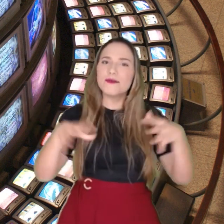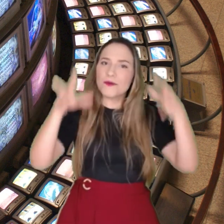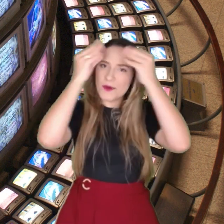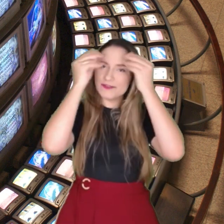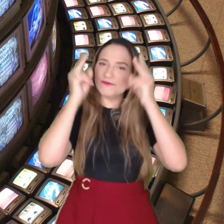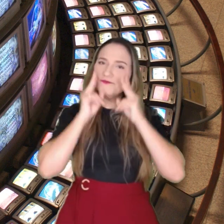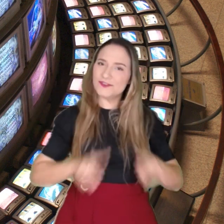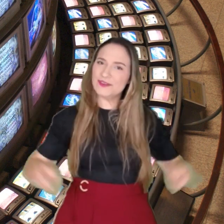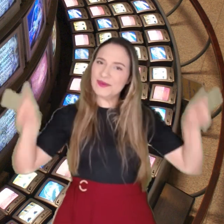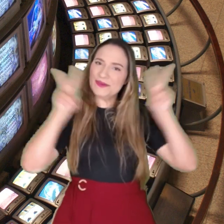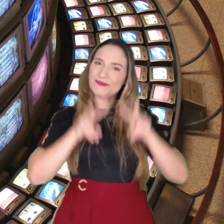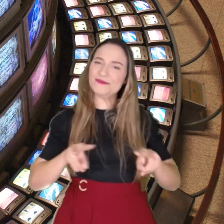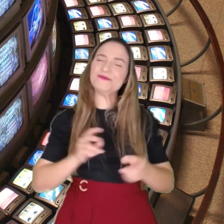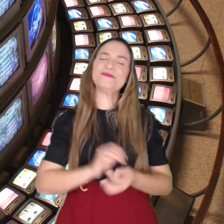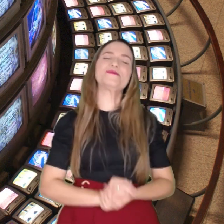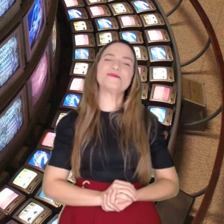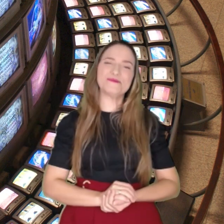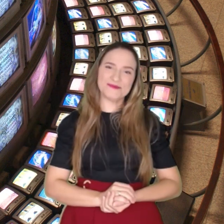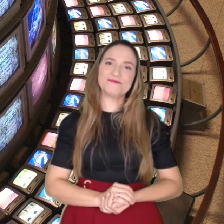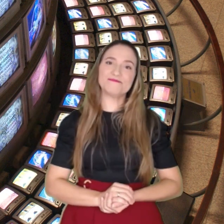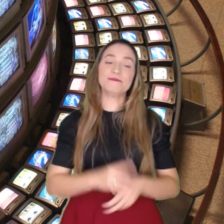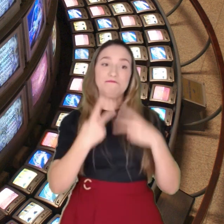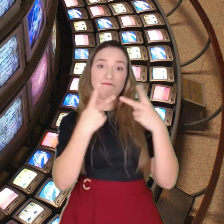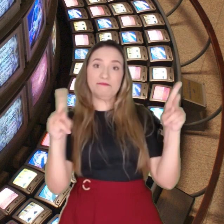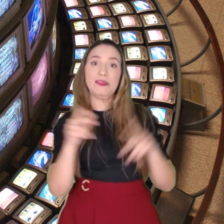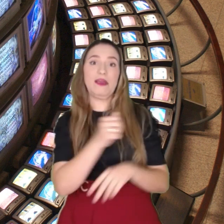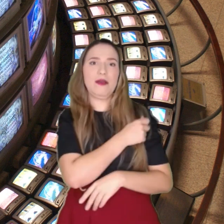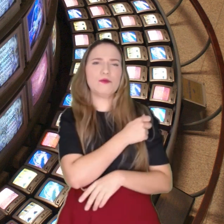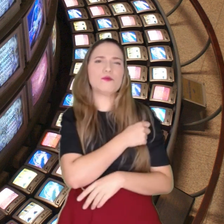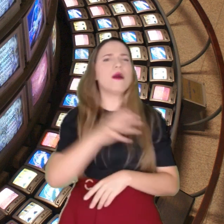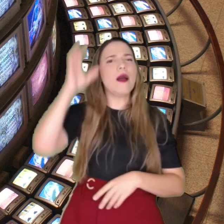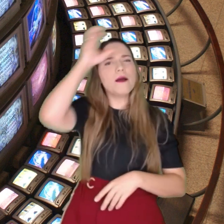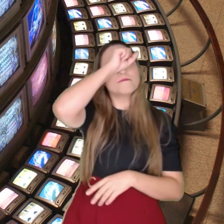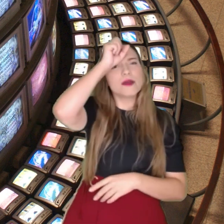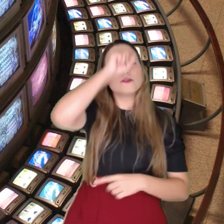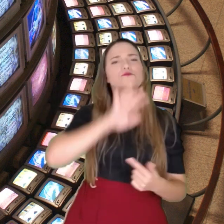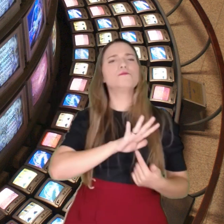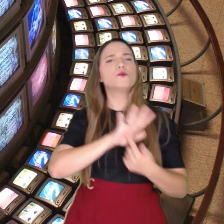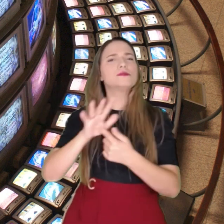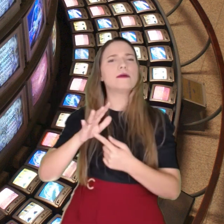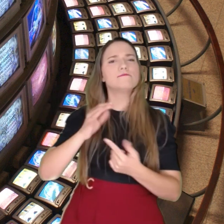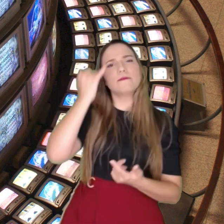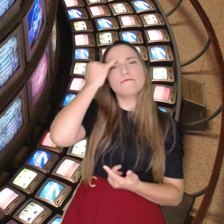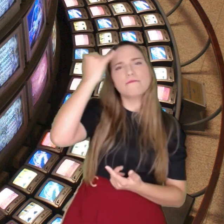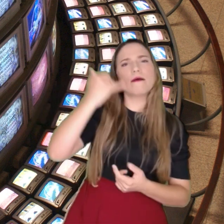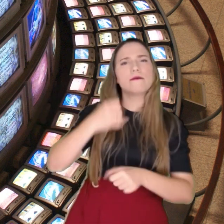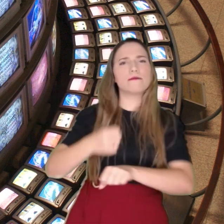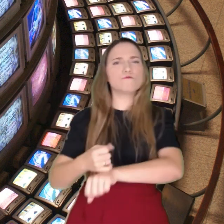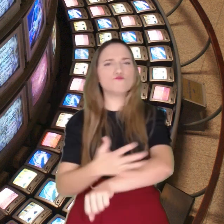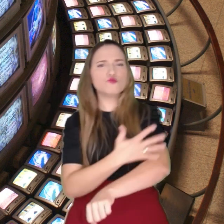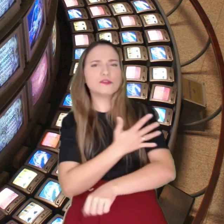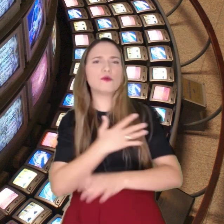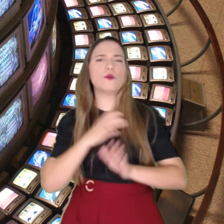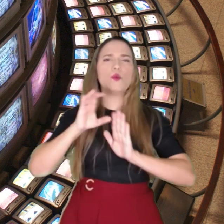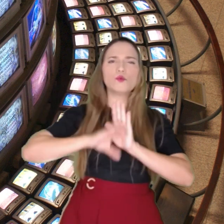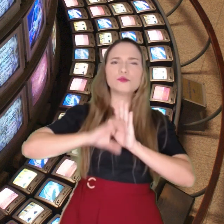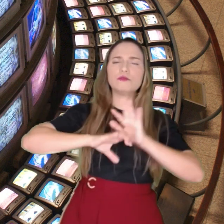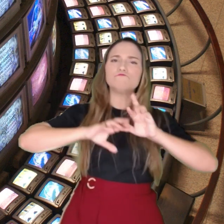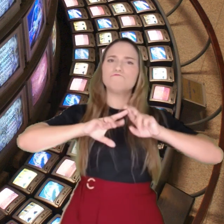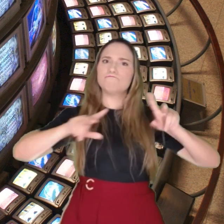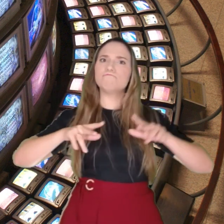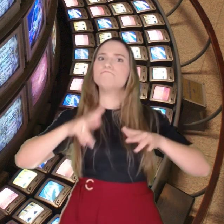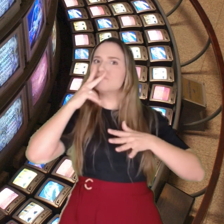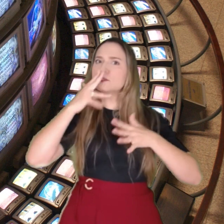linguagem visual. Eles aprendem a comunicar ideias, emoções e